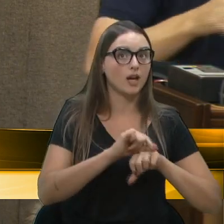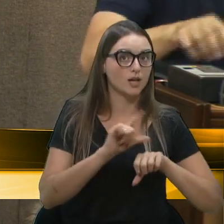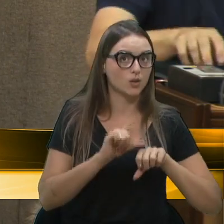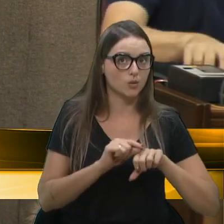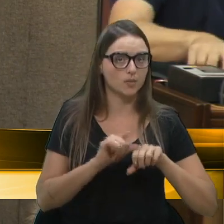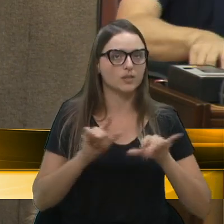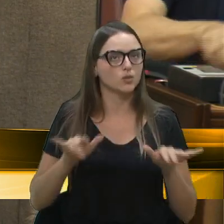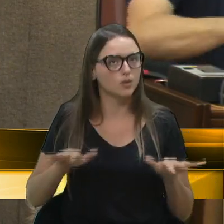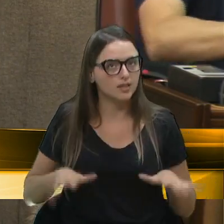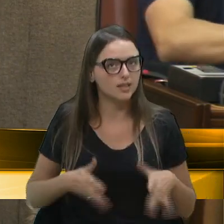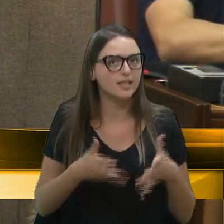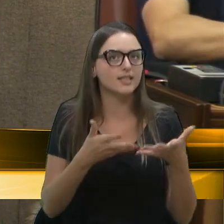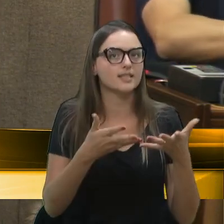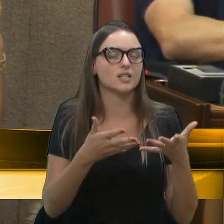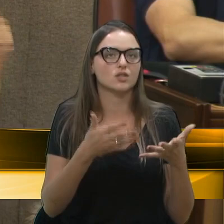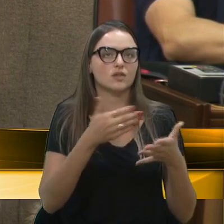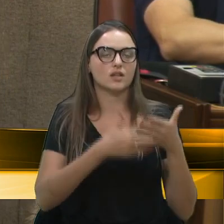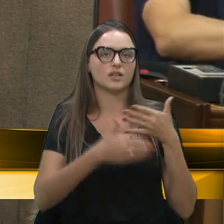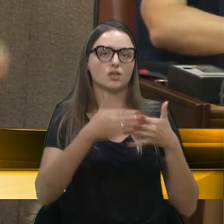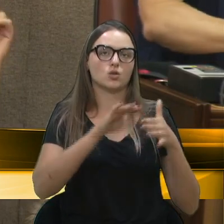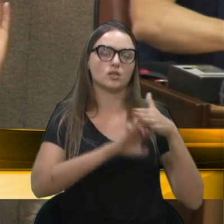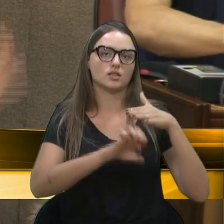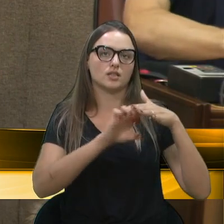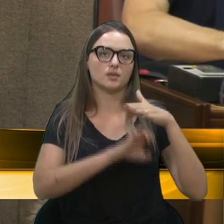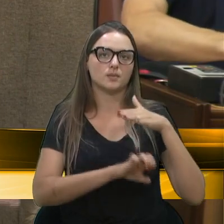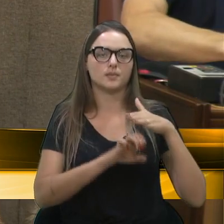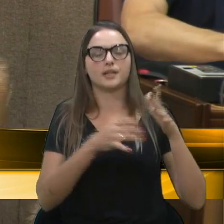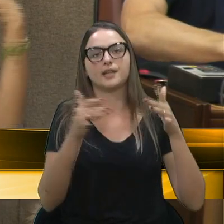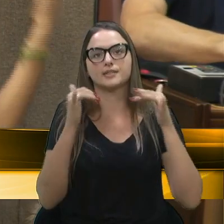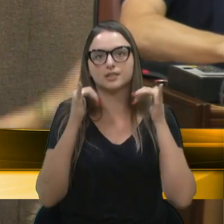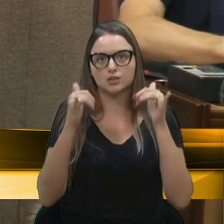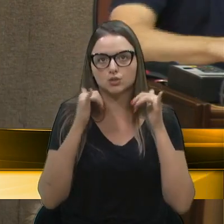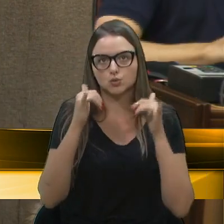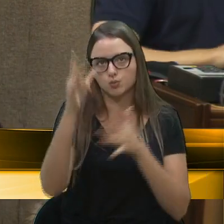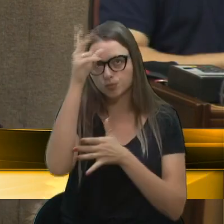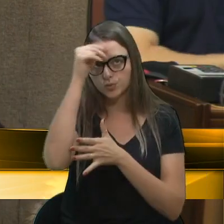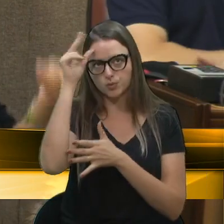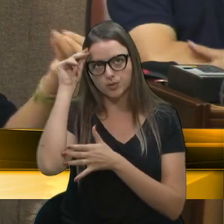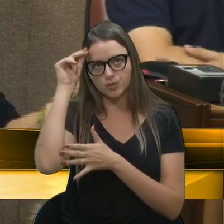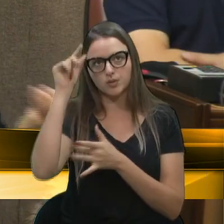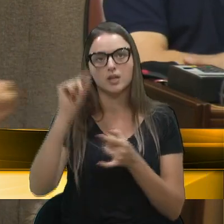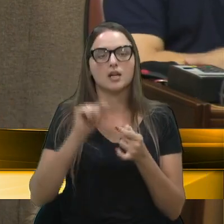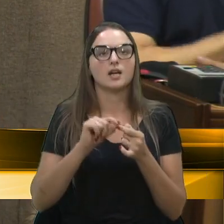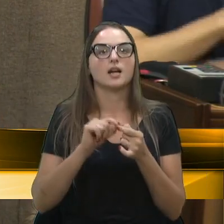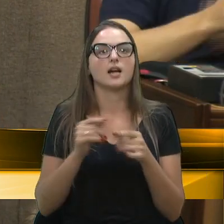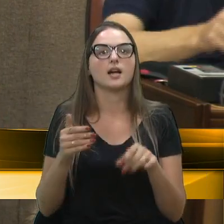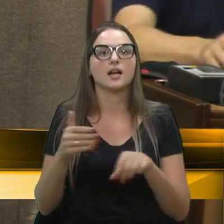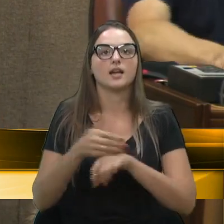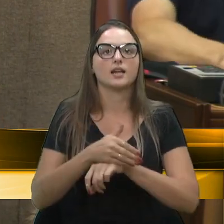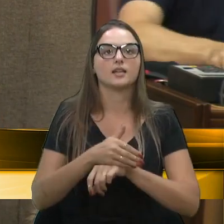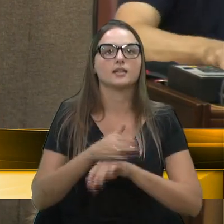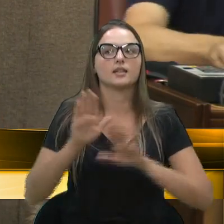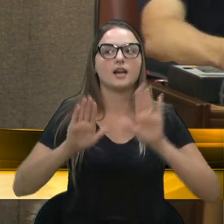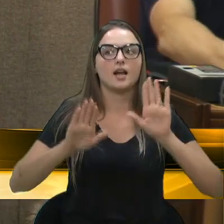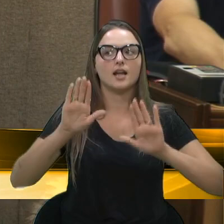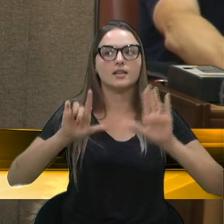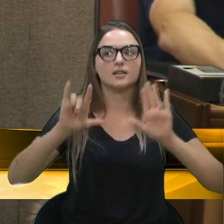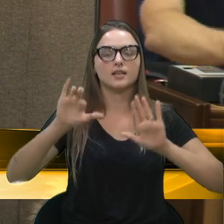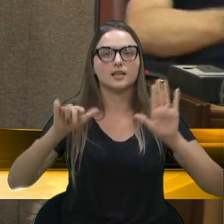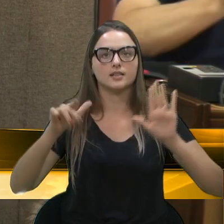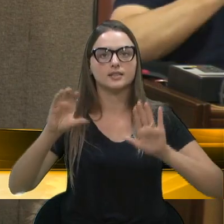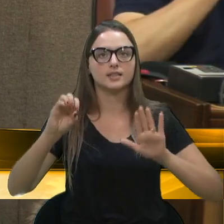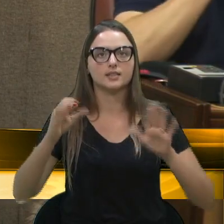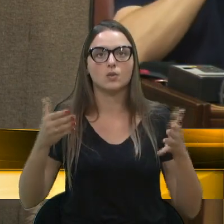incentivaria as empresas do transporte público a estarem entrando na licitação. Nesse